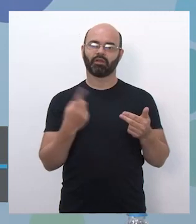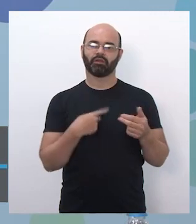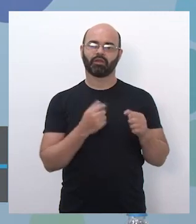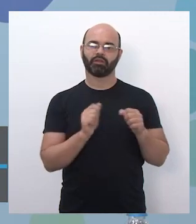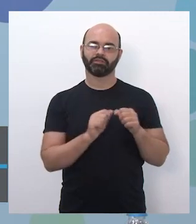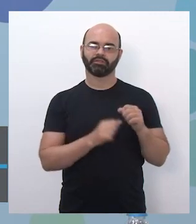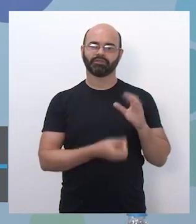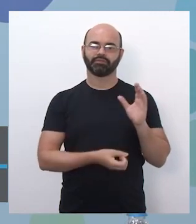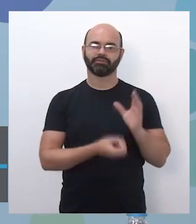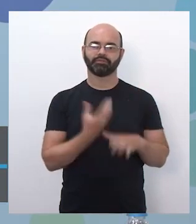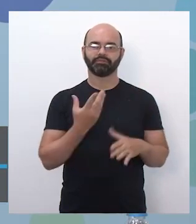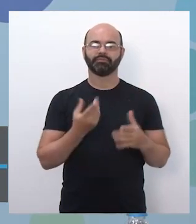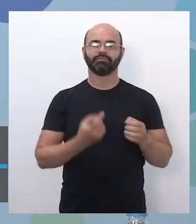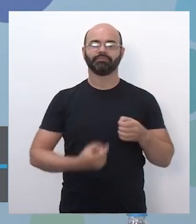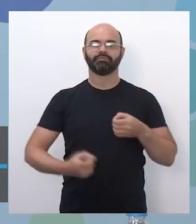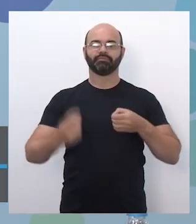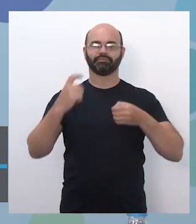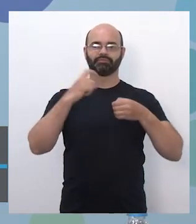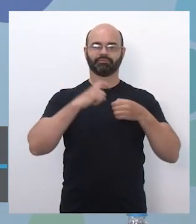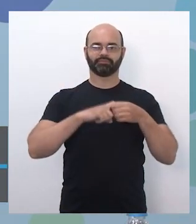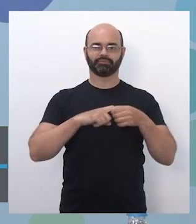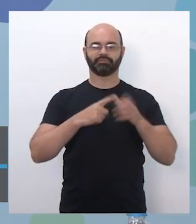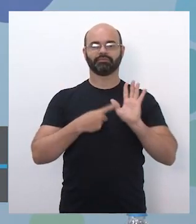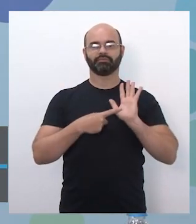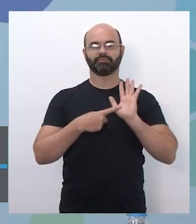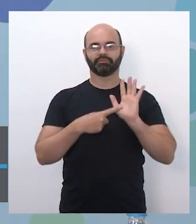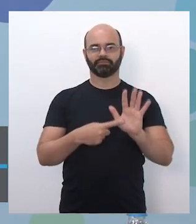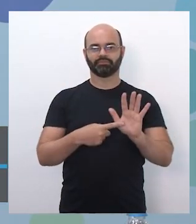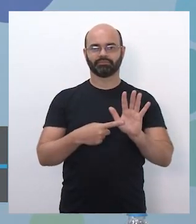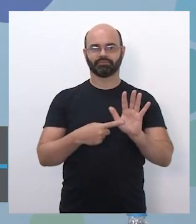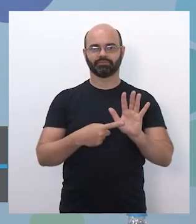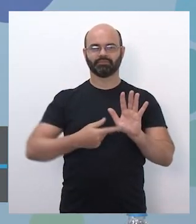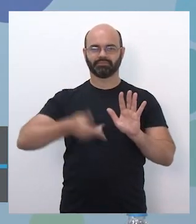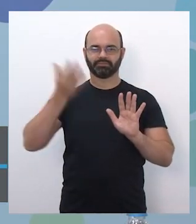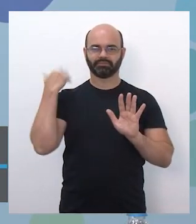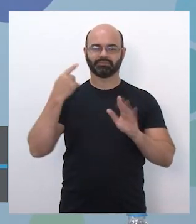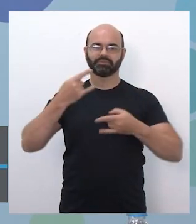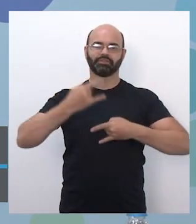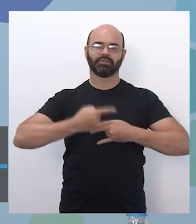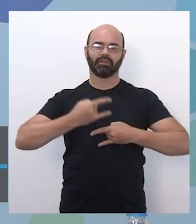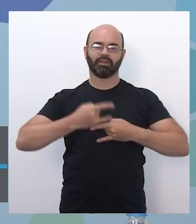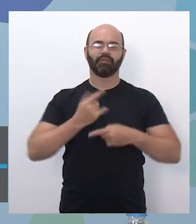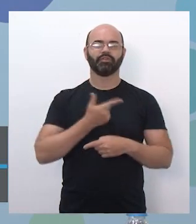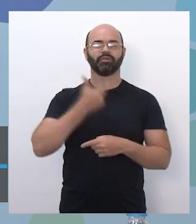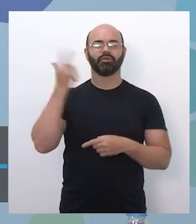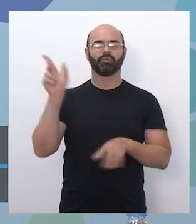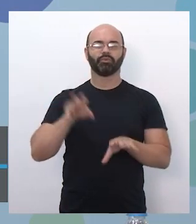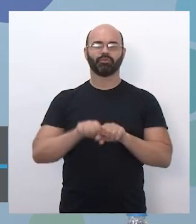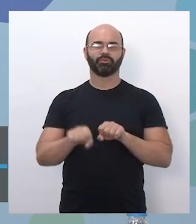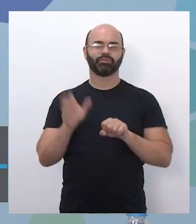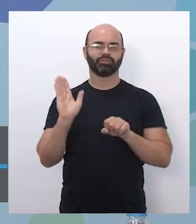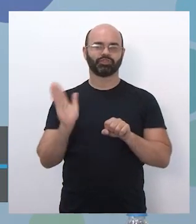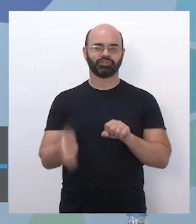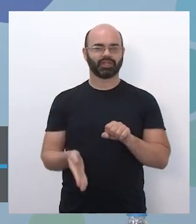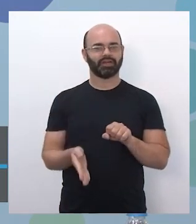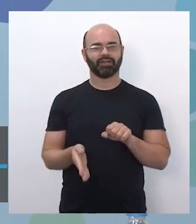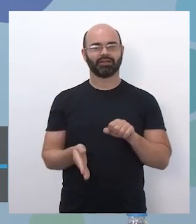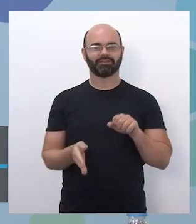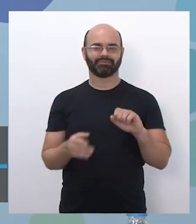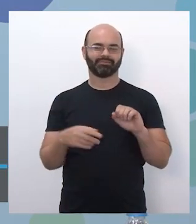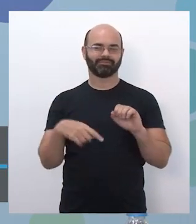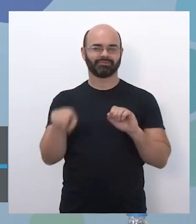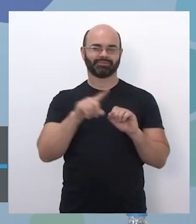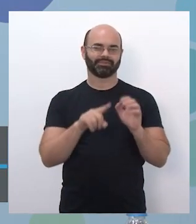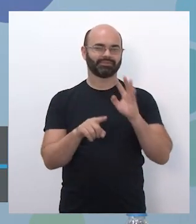retomar alguns pontos que já foram abordados em outras lives, em outras formações sobre o programa, para que todo mundo